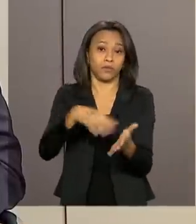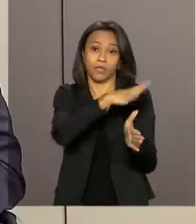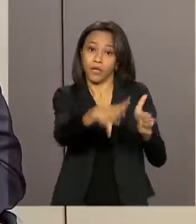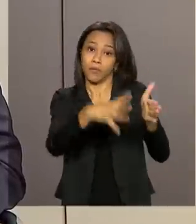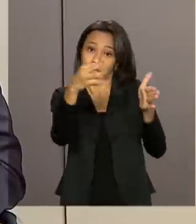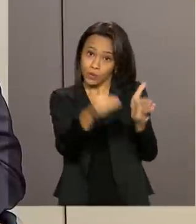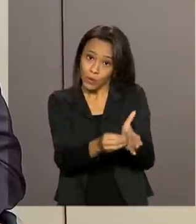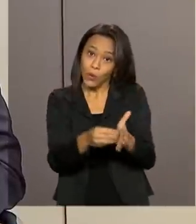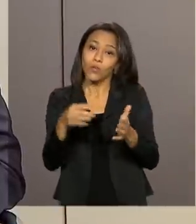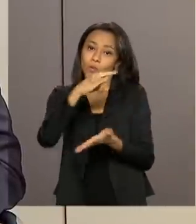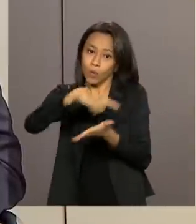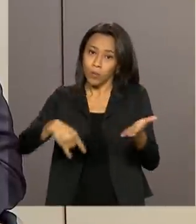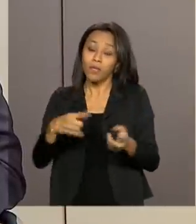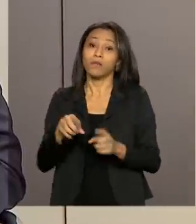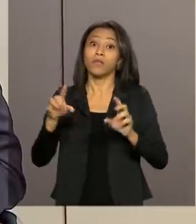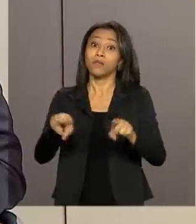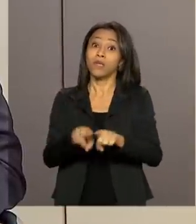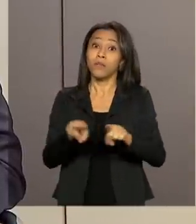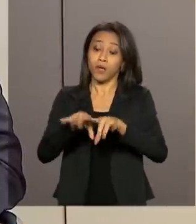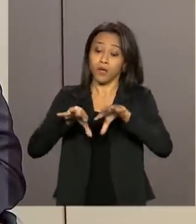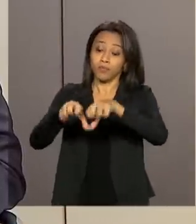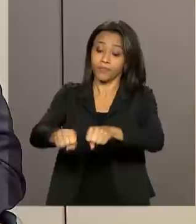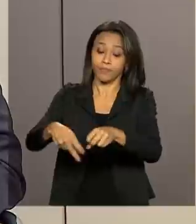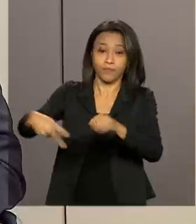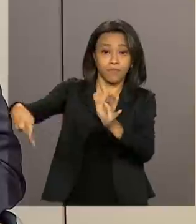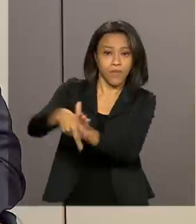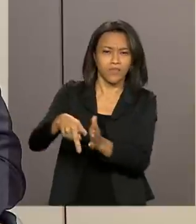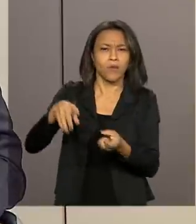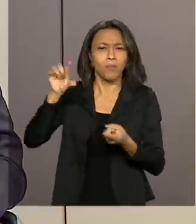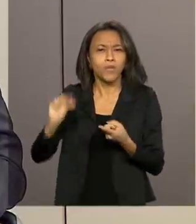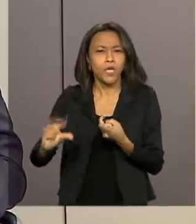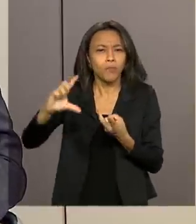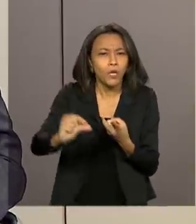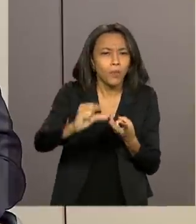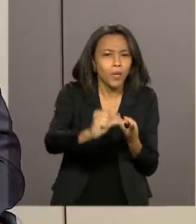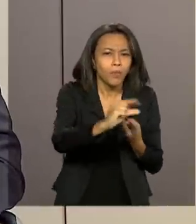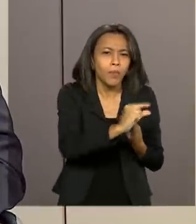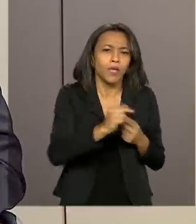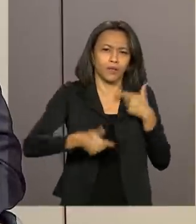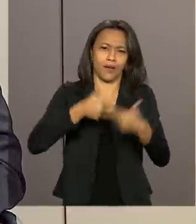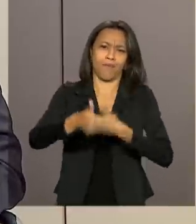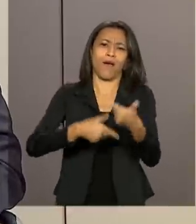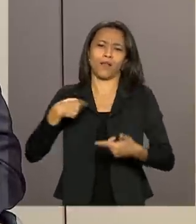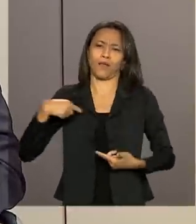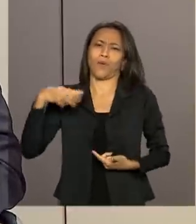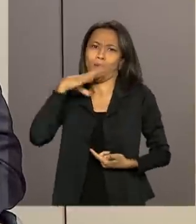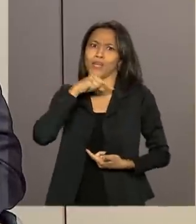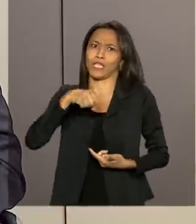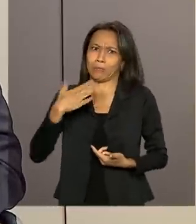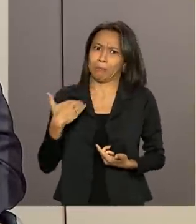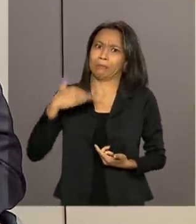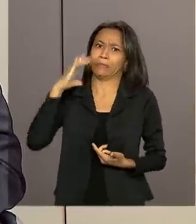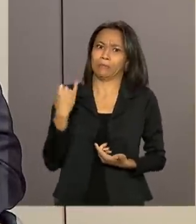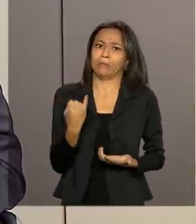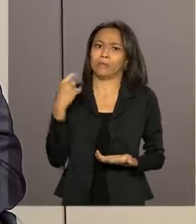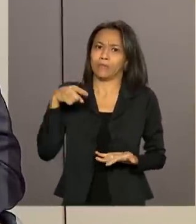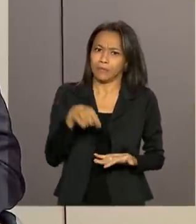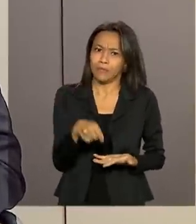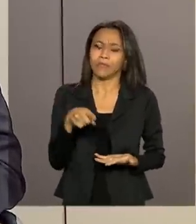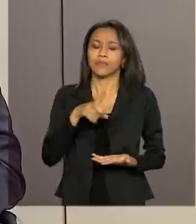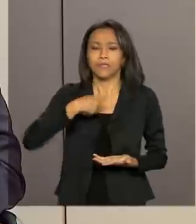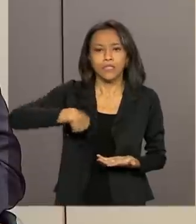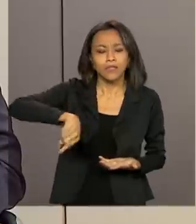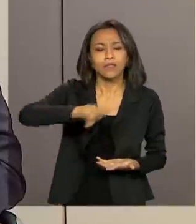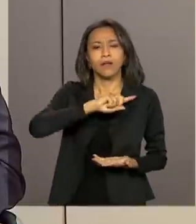reativação do Fundo Amazônia. Então, são aquelas pequenas ações dentro daquilo que eu considero a ação maior, que é nós